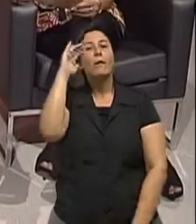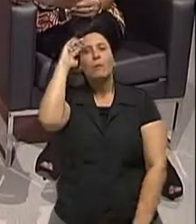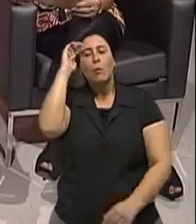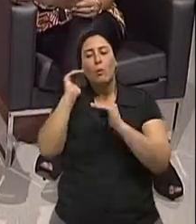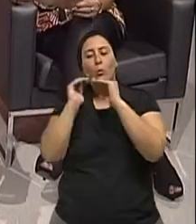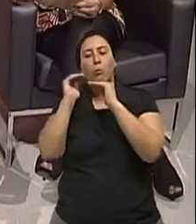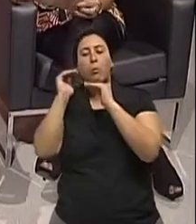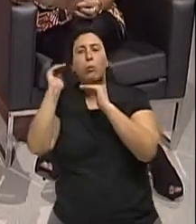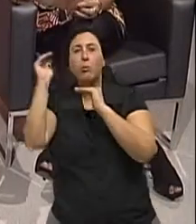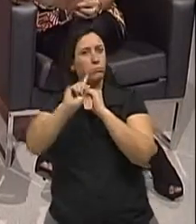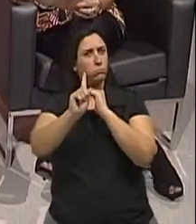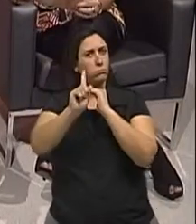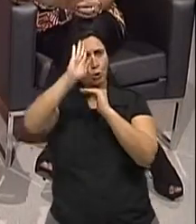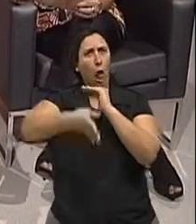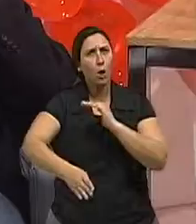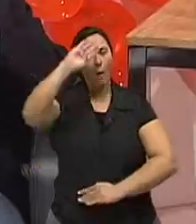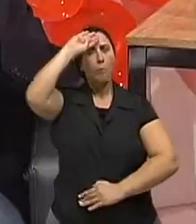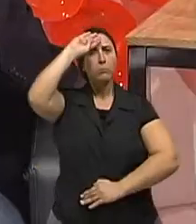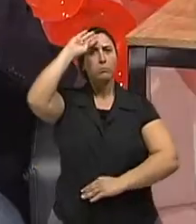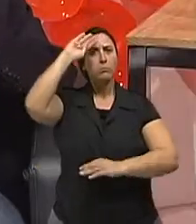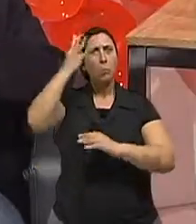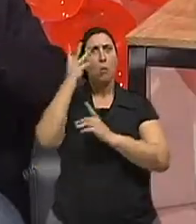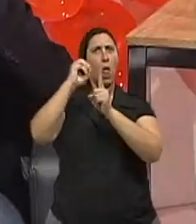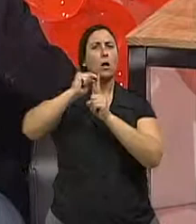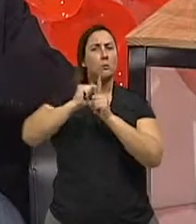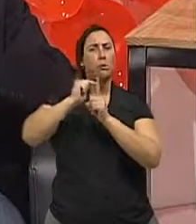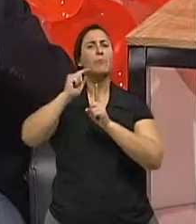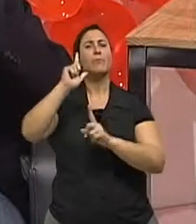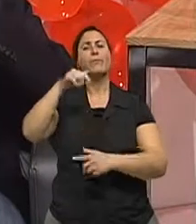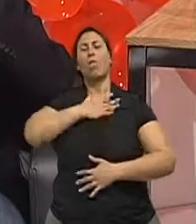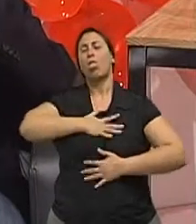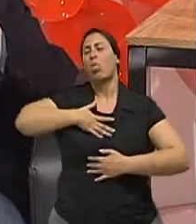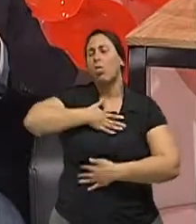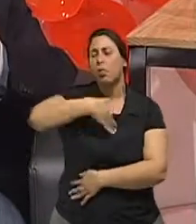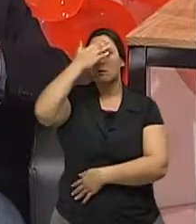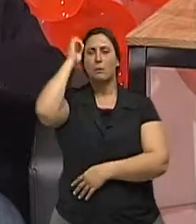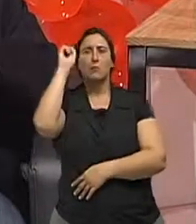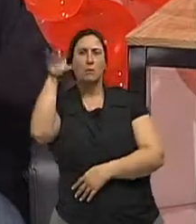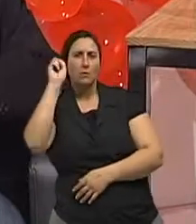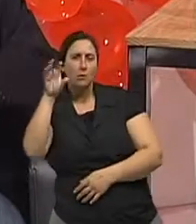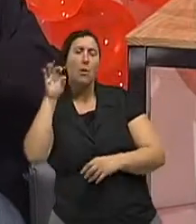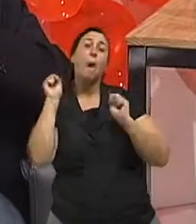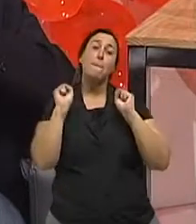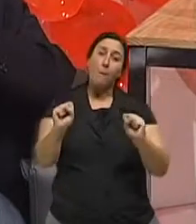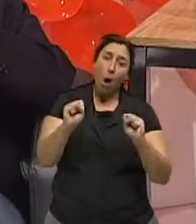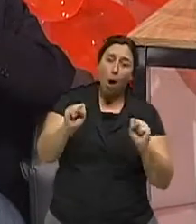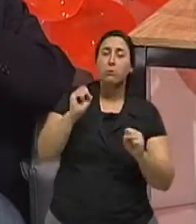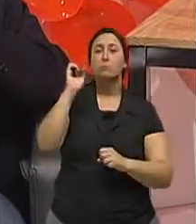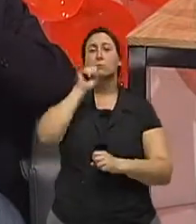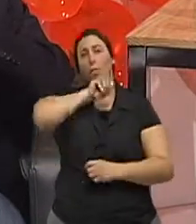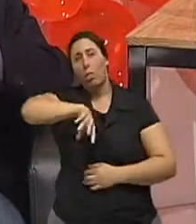E dá um mal-estar intenso, muita dor de cabeça, dá náusea, pode dar vômito, pode dar diarreia.